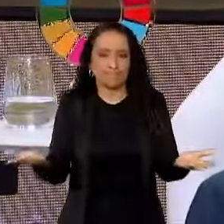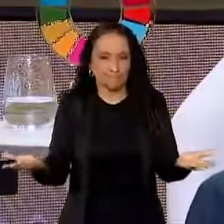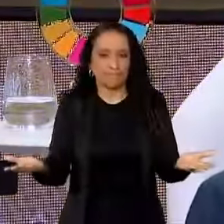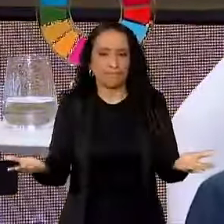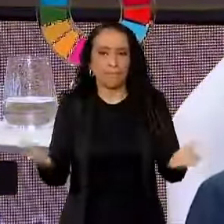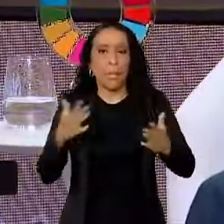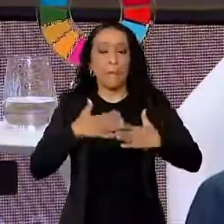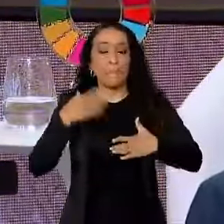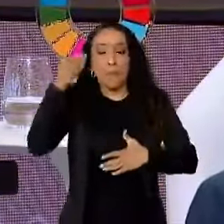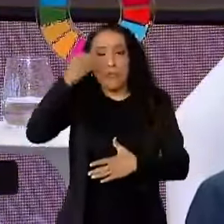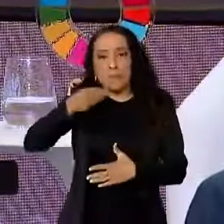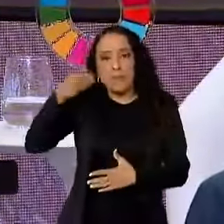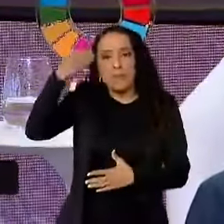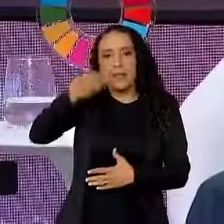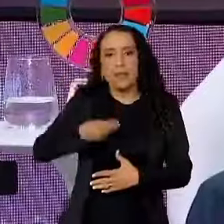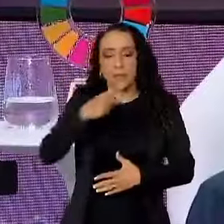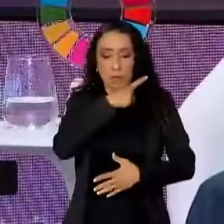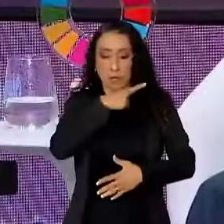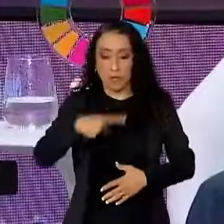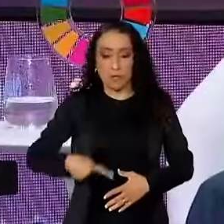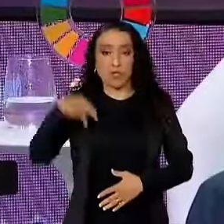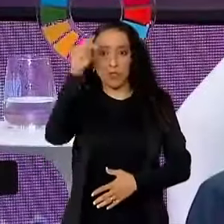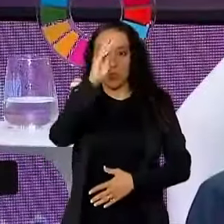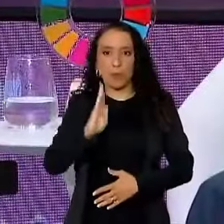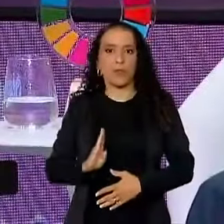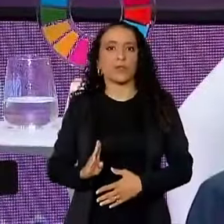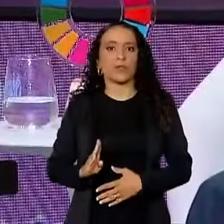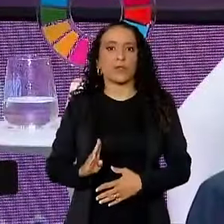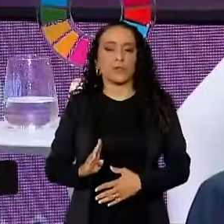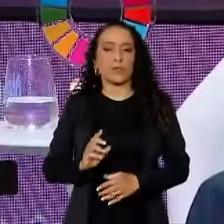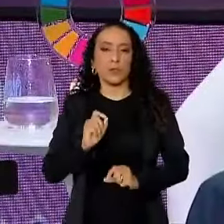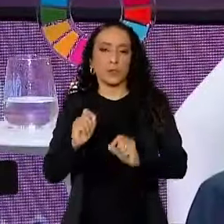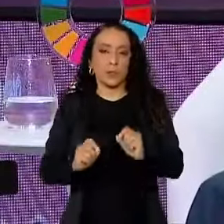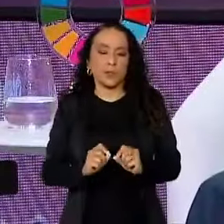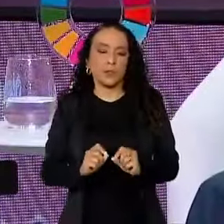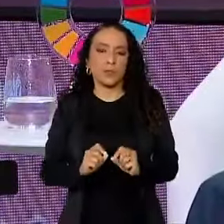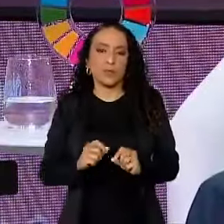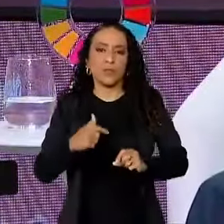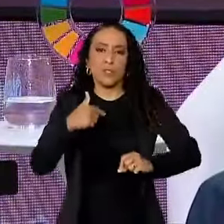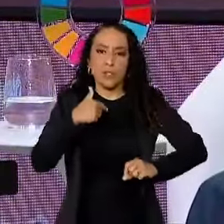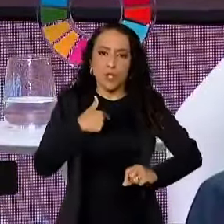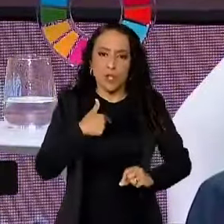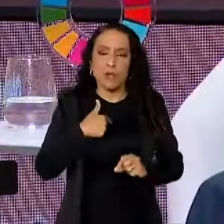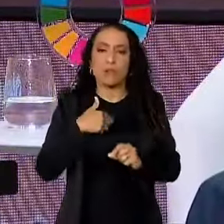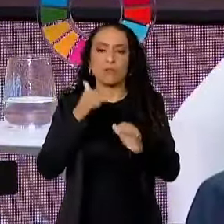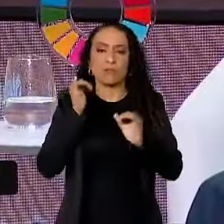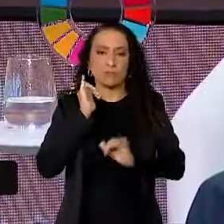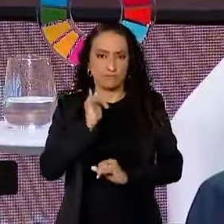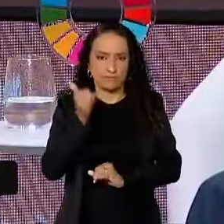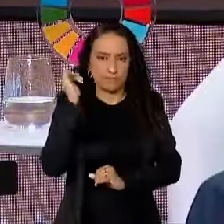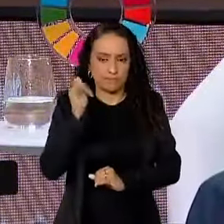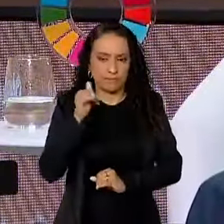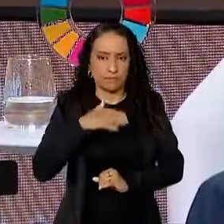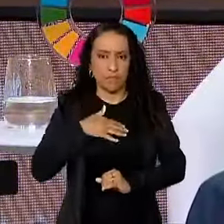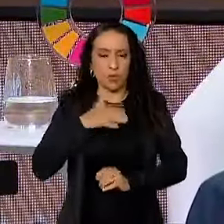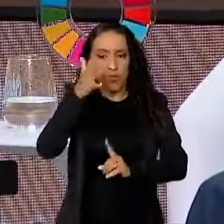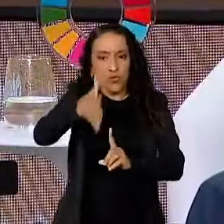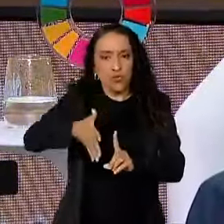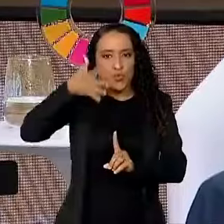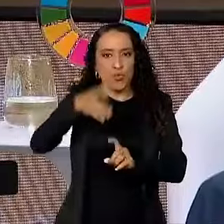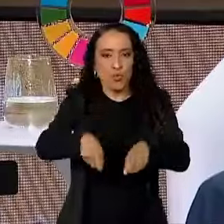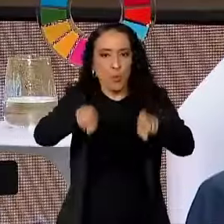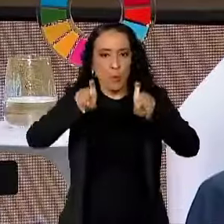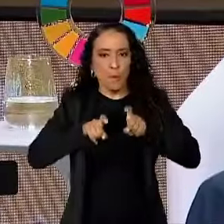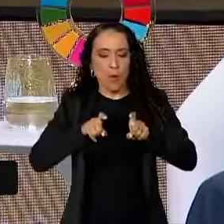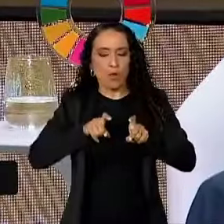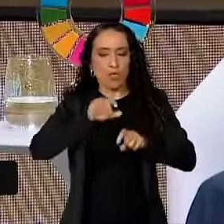A minha experiência como presidente da República do Brasil é que eu disse no meu discurso de posse em